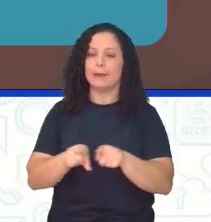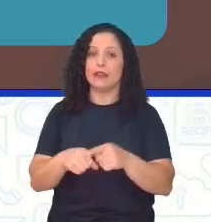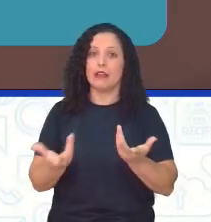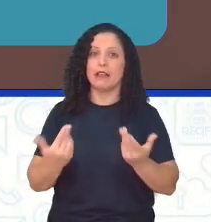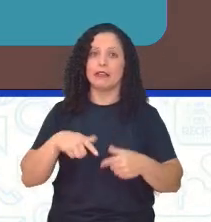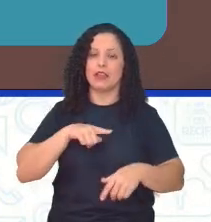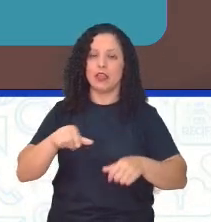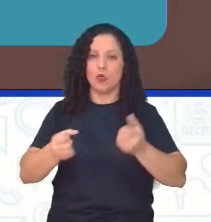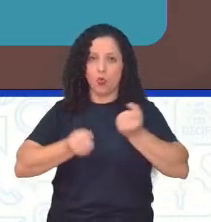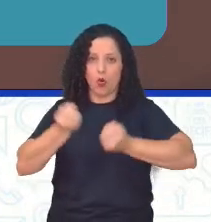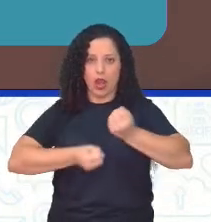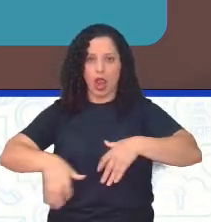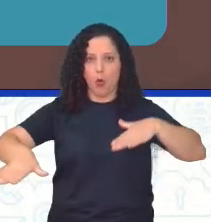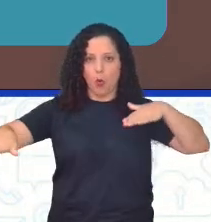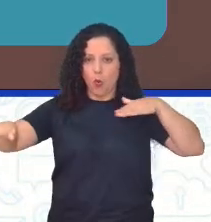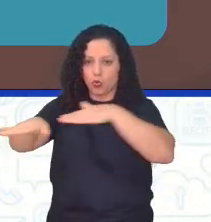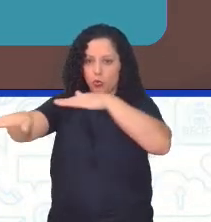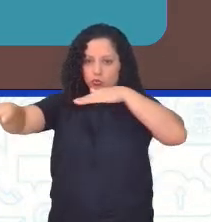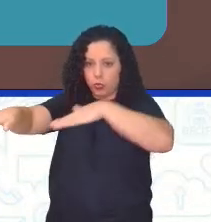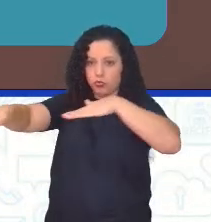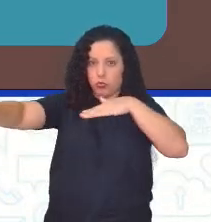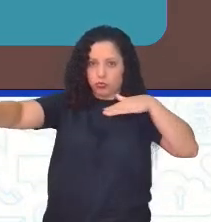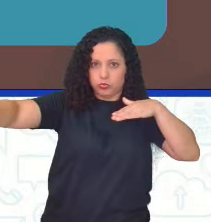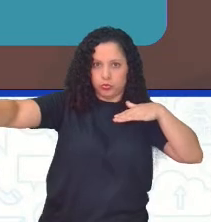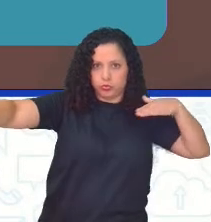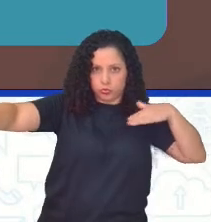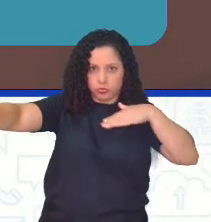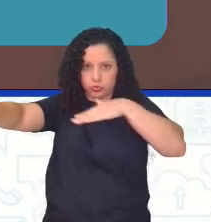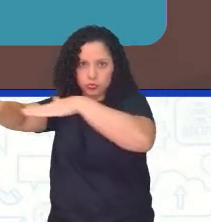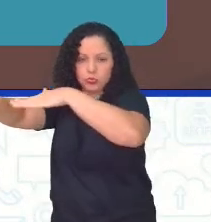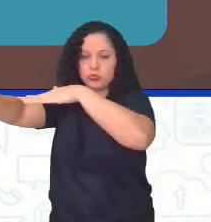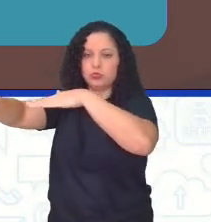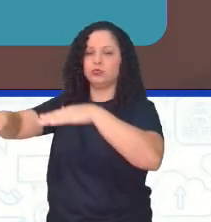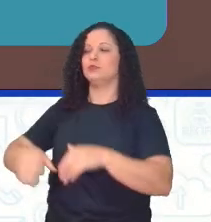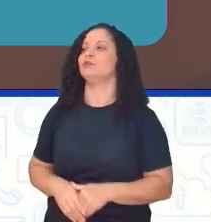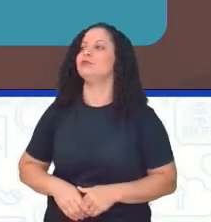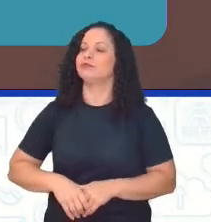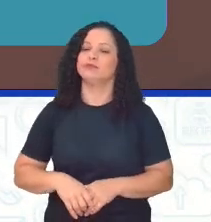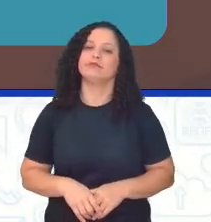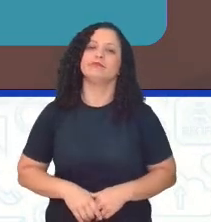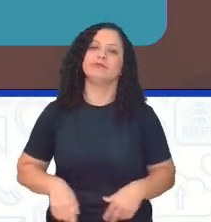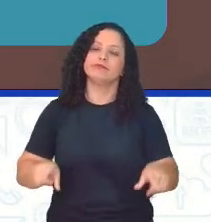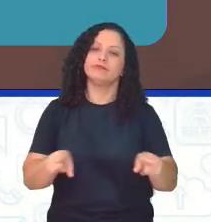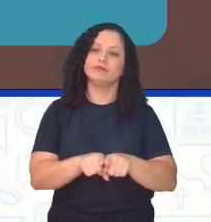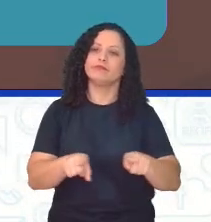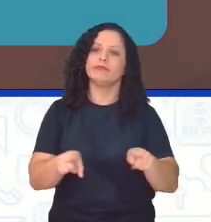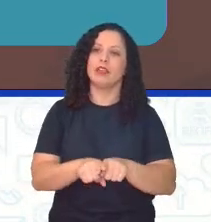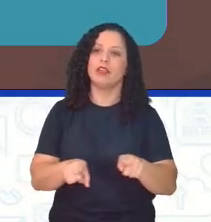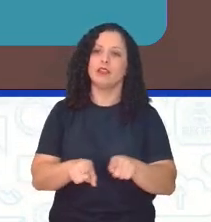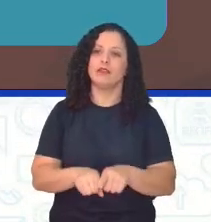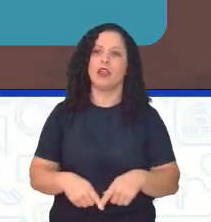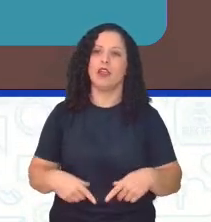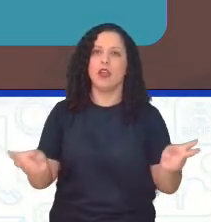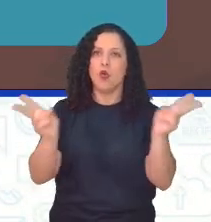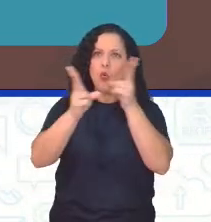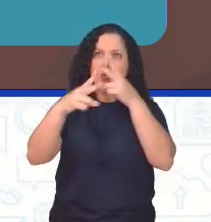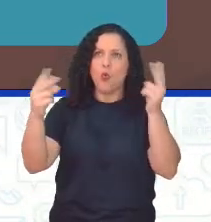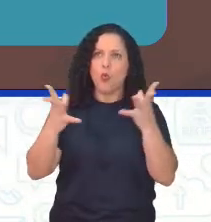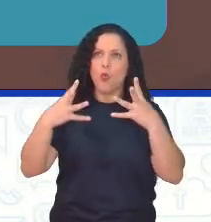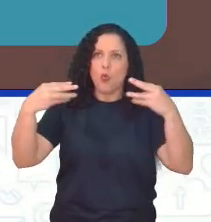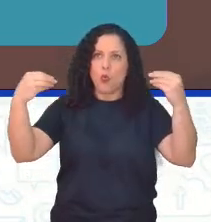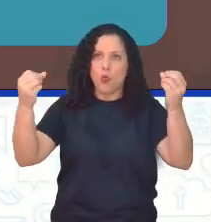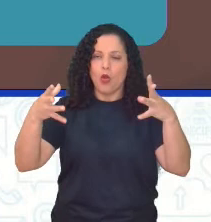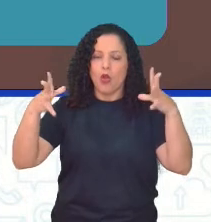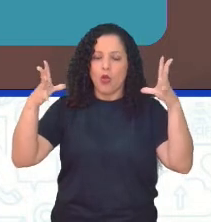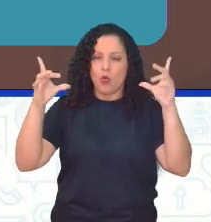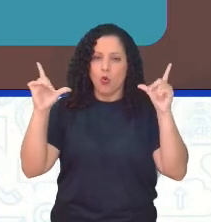bater no outro, gerando aquele efeito dominó. Não tem corte de na certa, não, viu? Exatamente. Queda da qualidade do ar. Daqui a pouco o professor Gilson